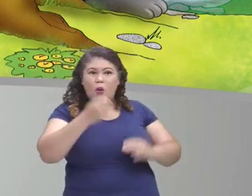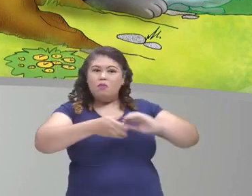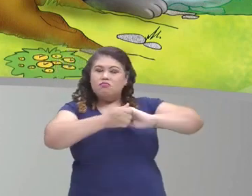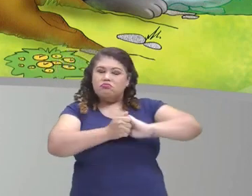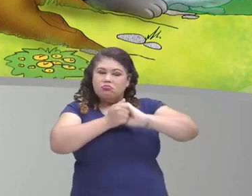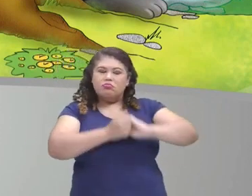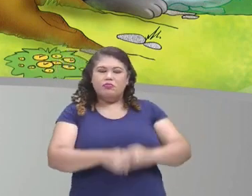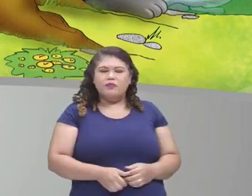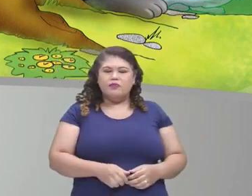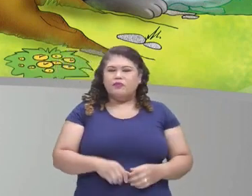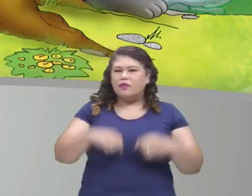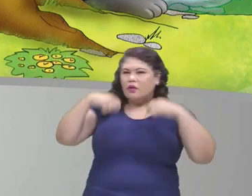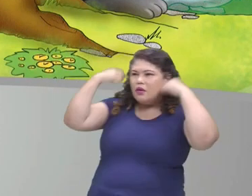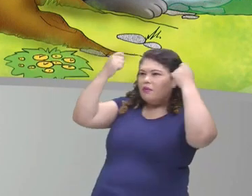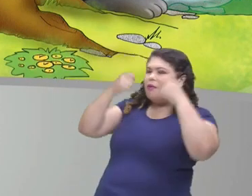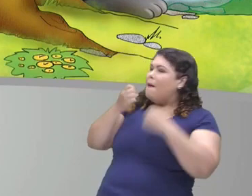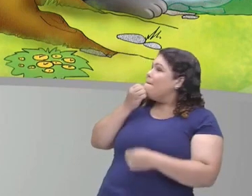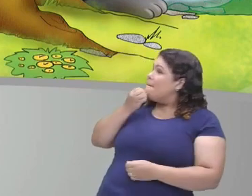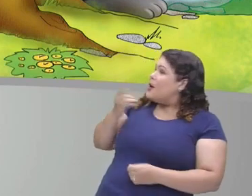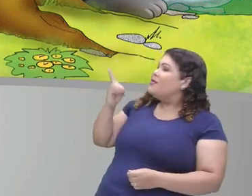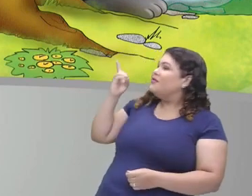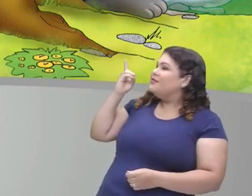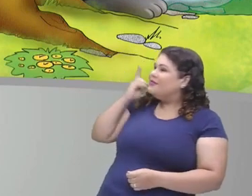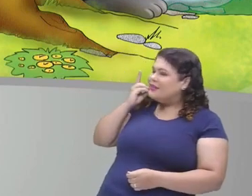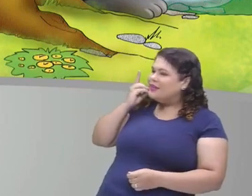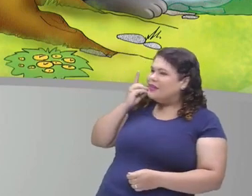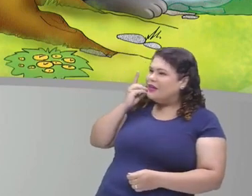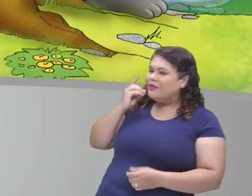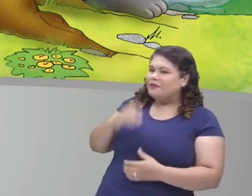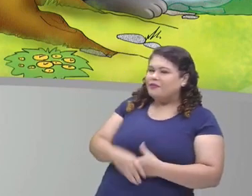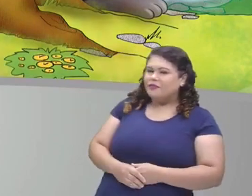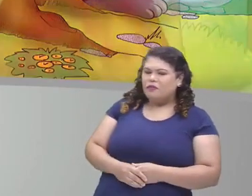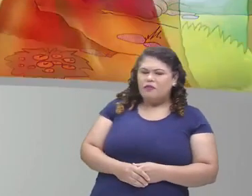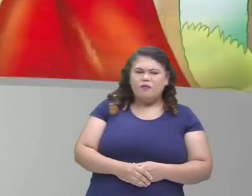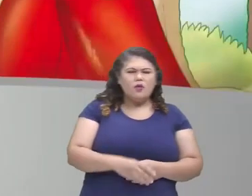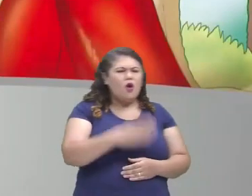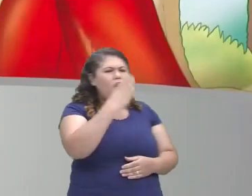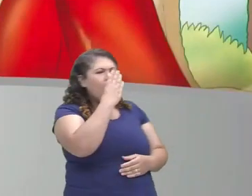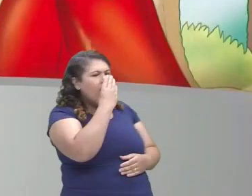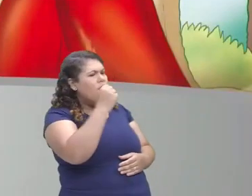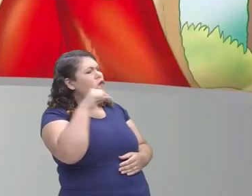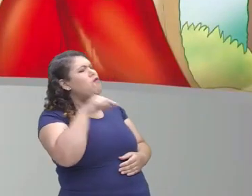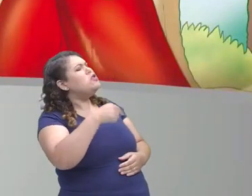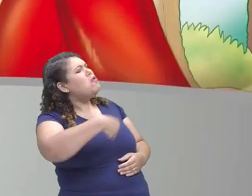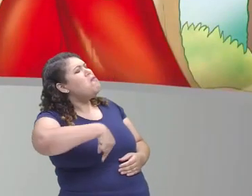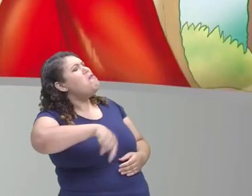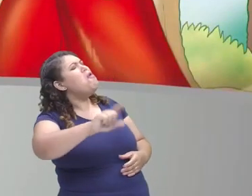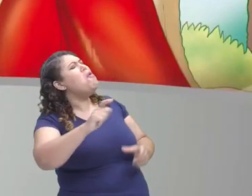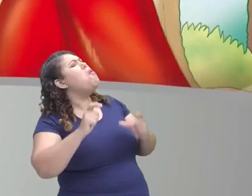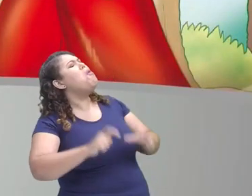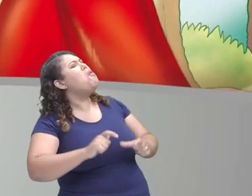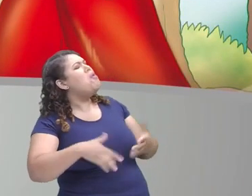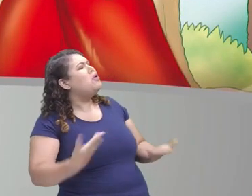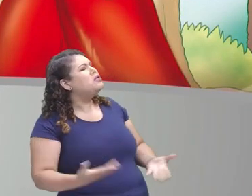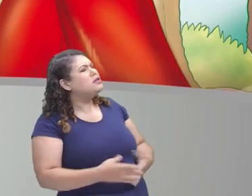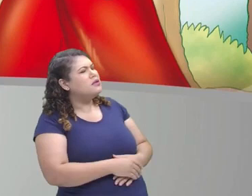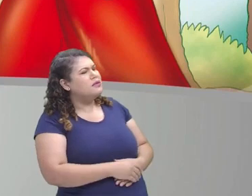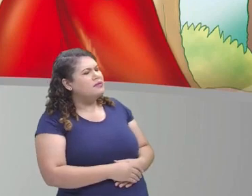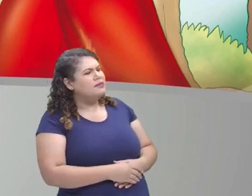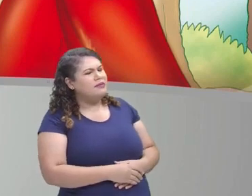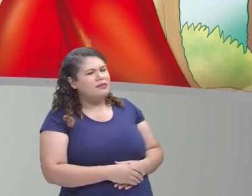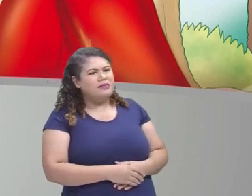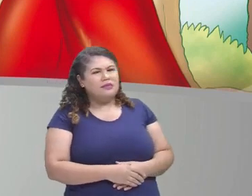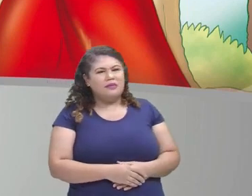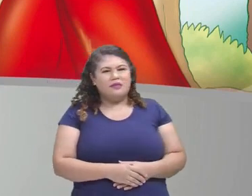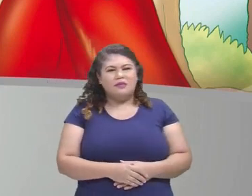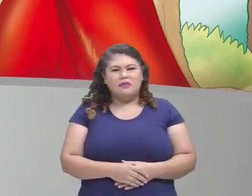dia, senhor lobo. Ela respondeu. Para onde você vai? O foi que a mãe dela tinha dito? Vocês lembram?